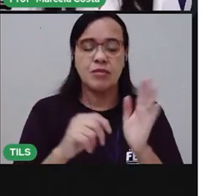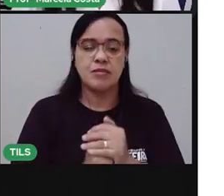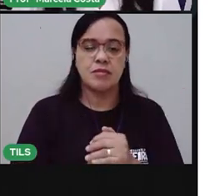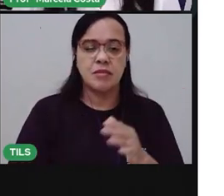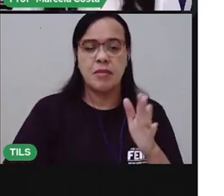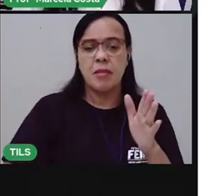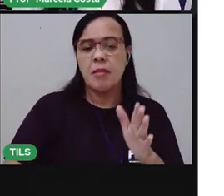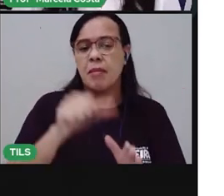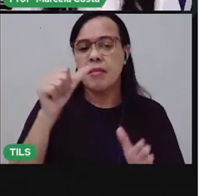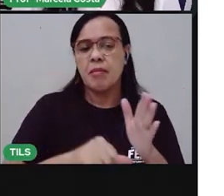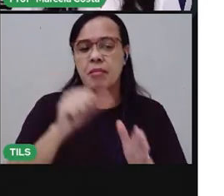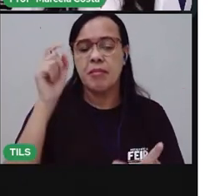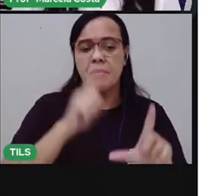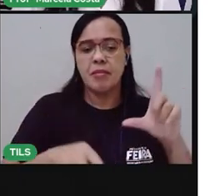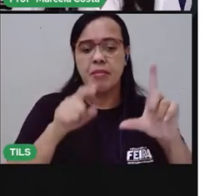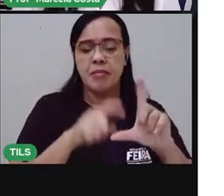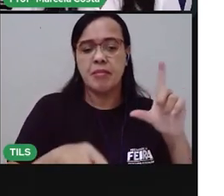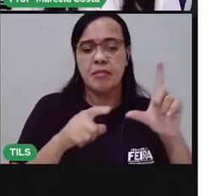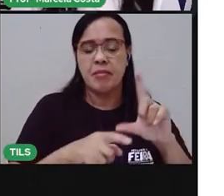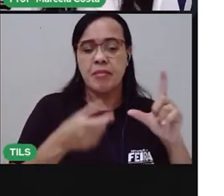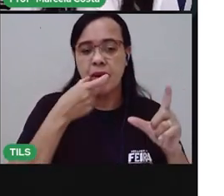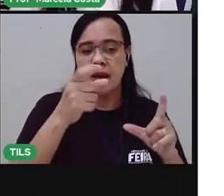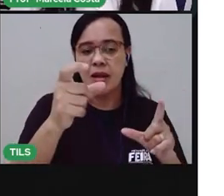letra Dessa palavra?